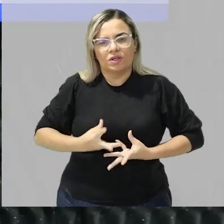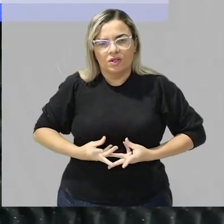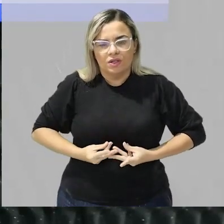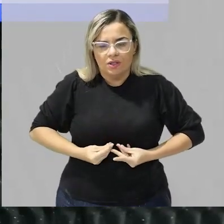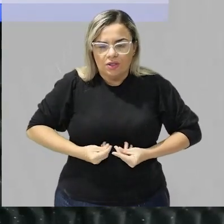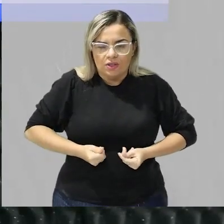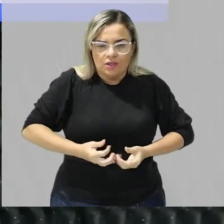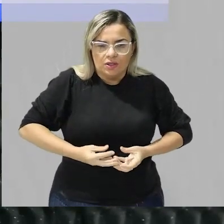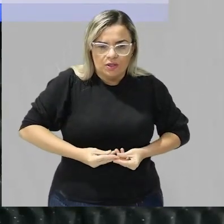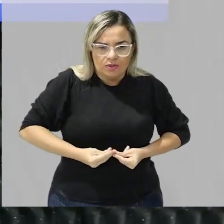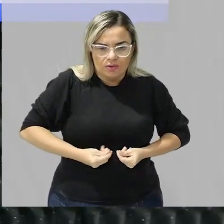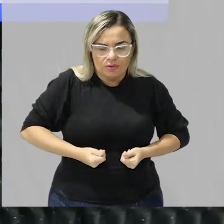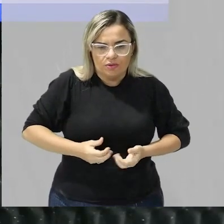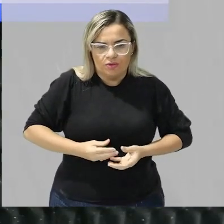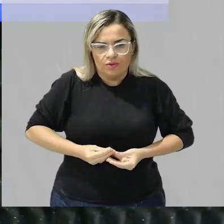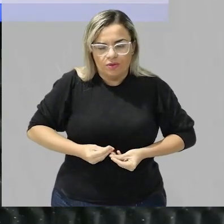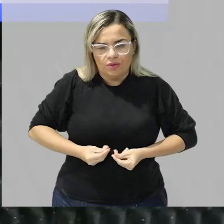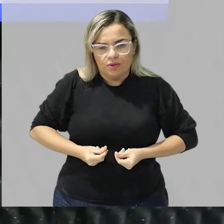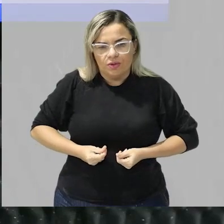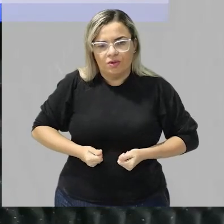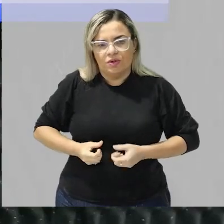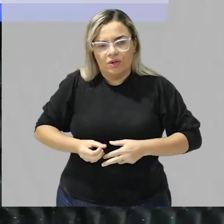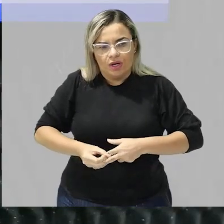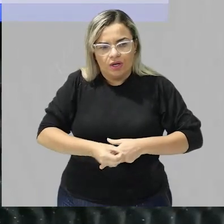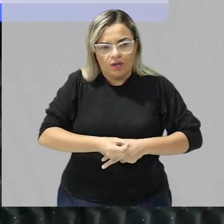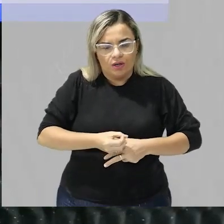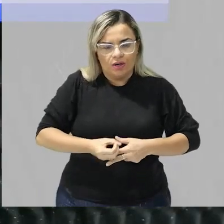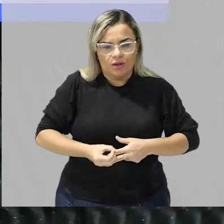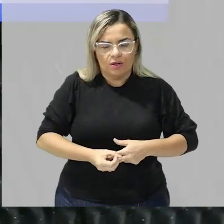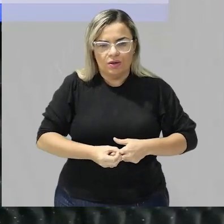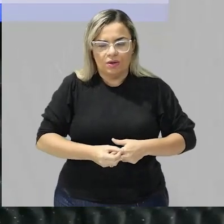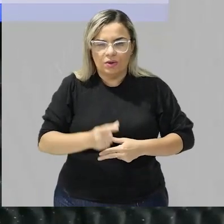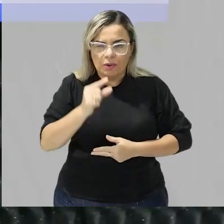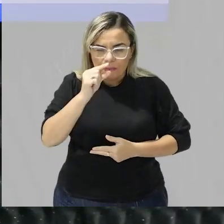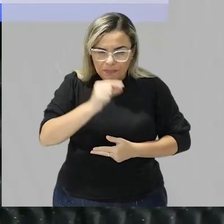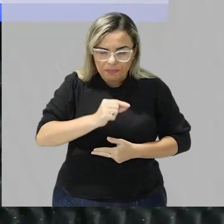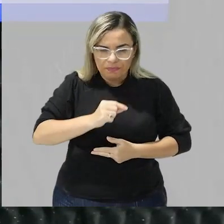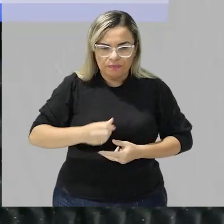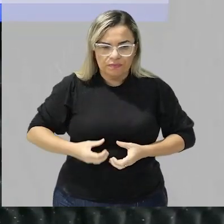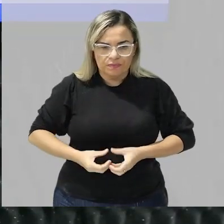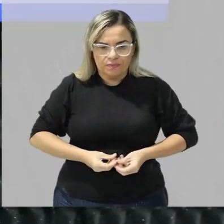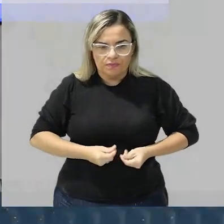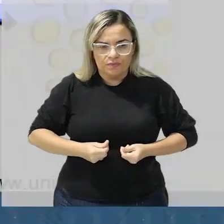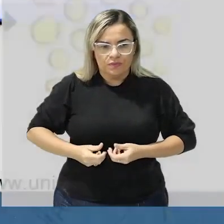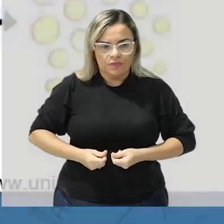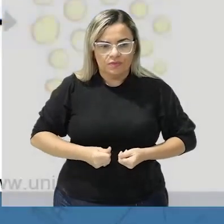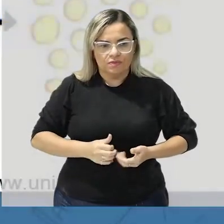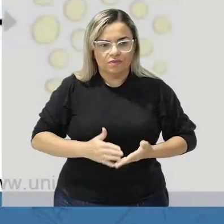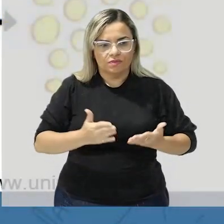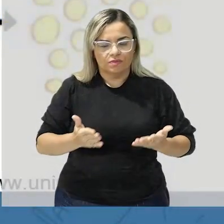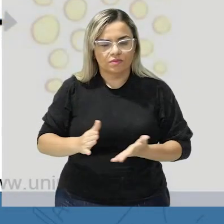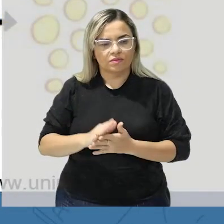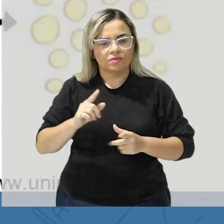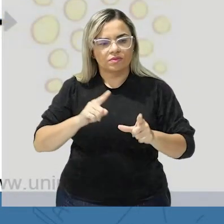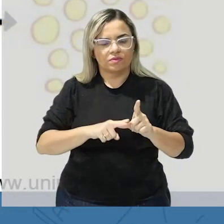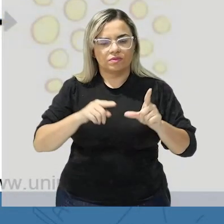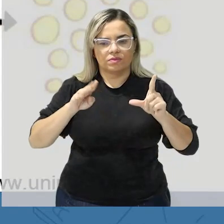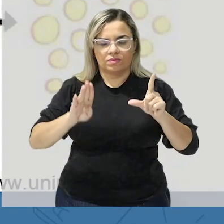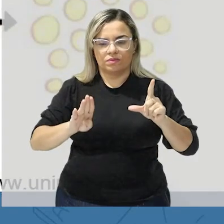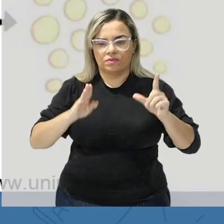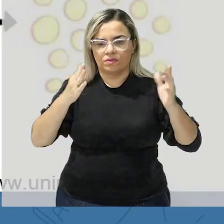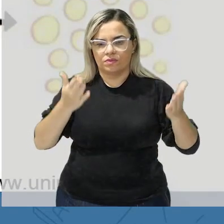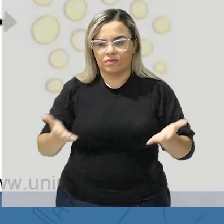que elas emulsificam as gorduras então elas agem como detergentes então é isso que